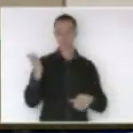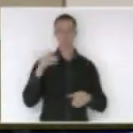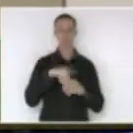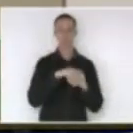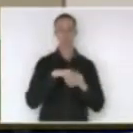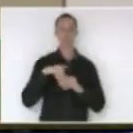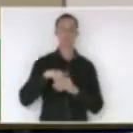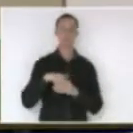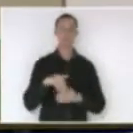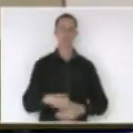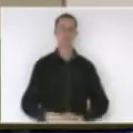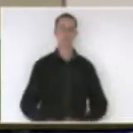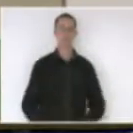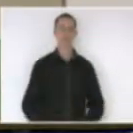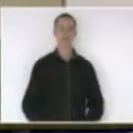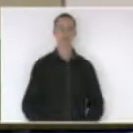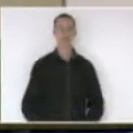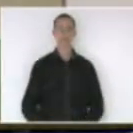votação